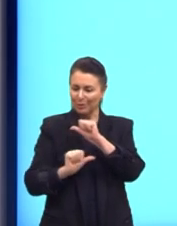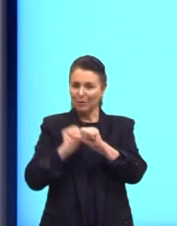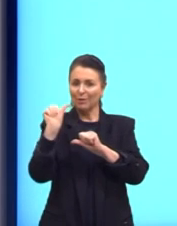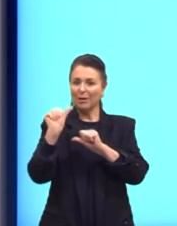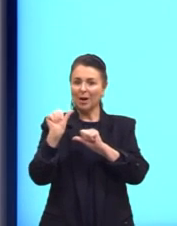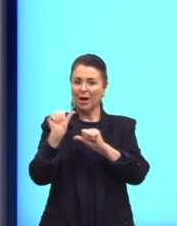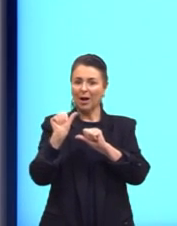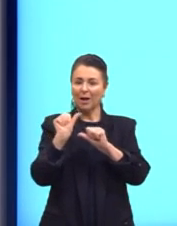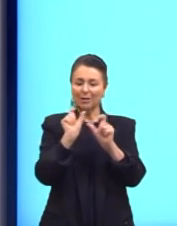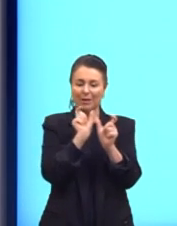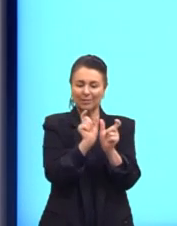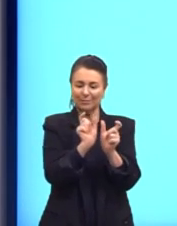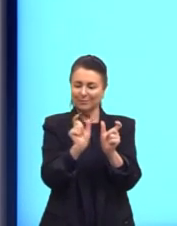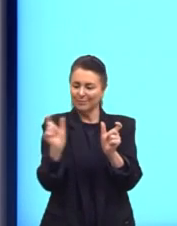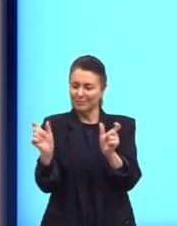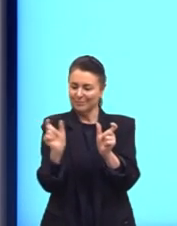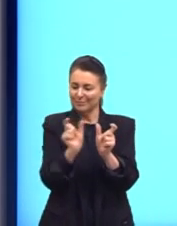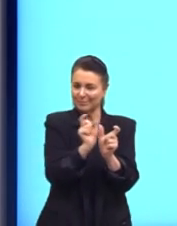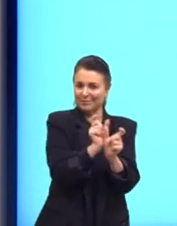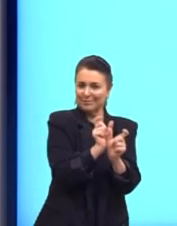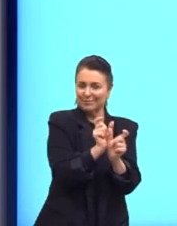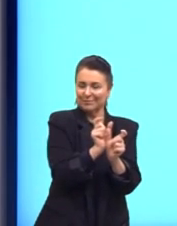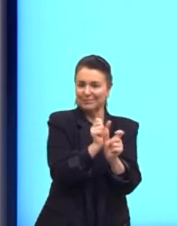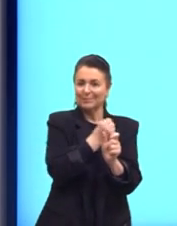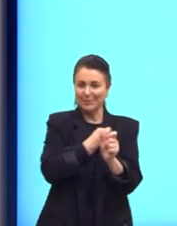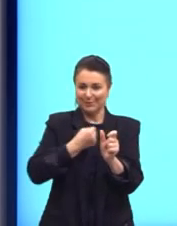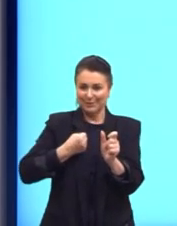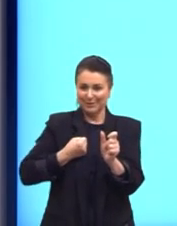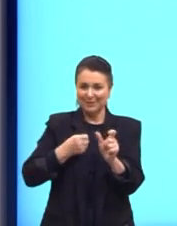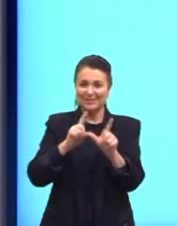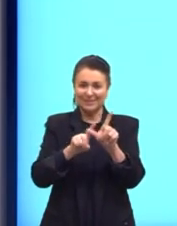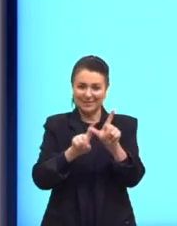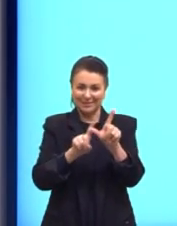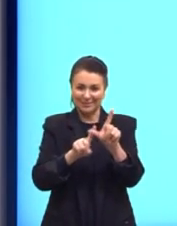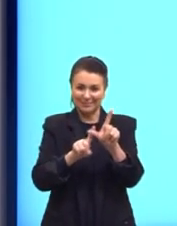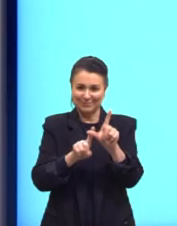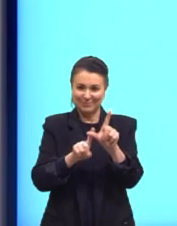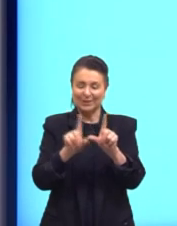fatores. Então, essa seria a nossa alternativa correta.